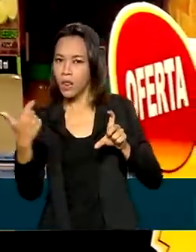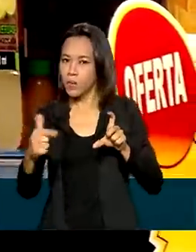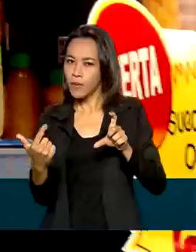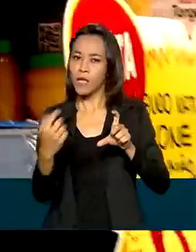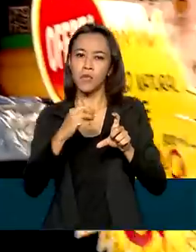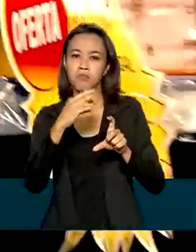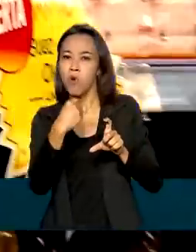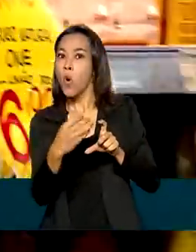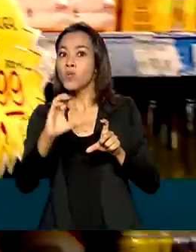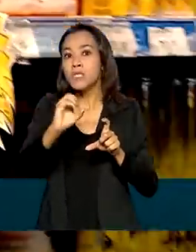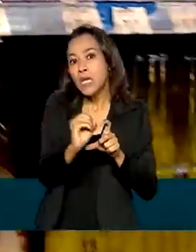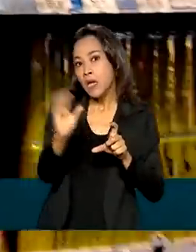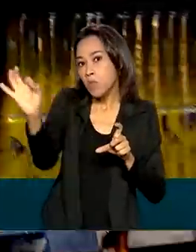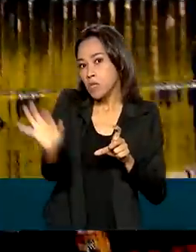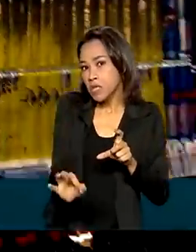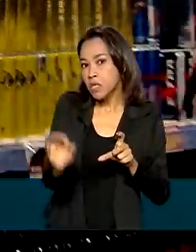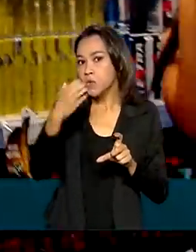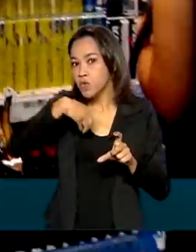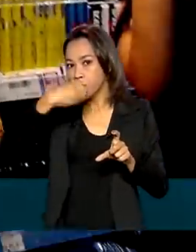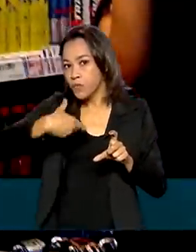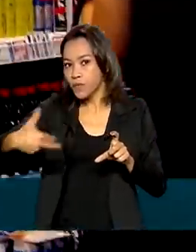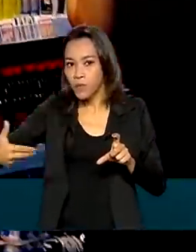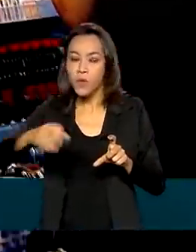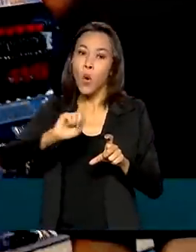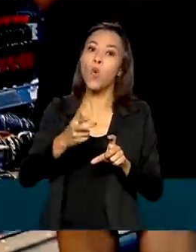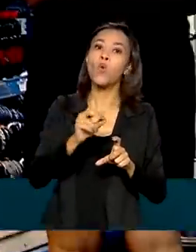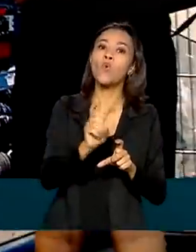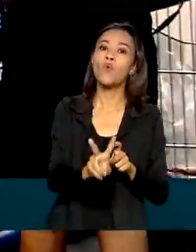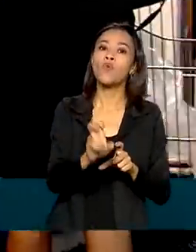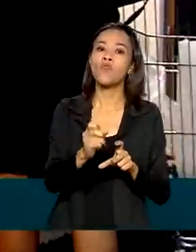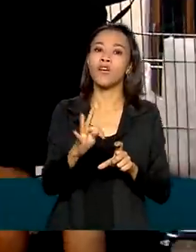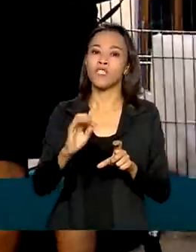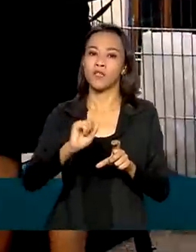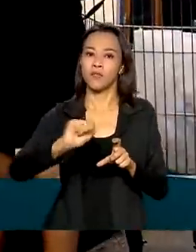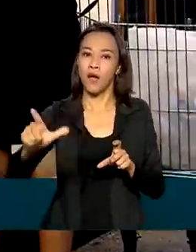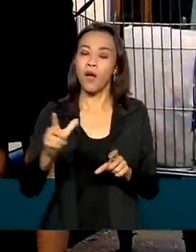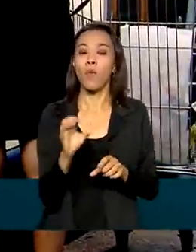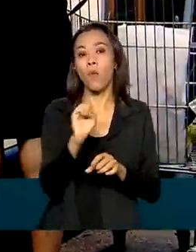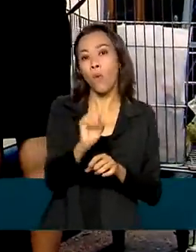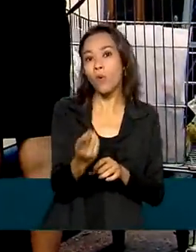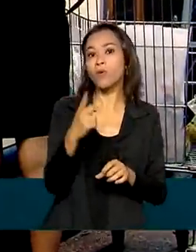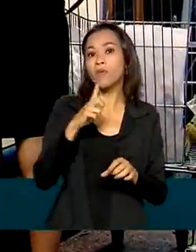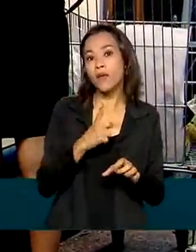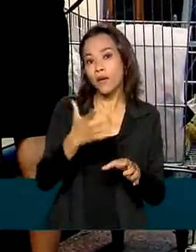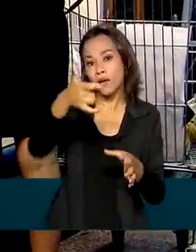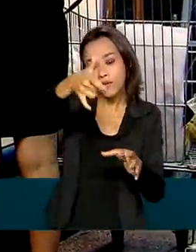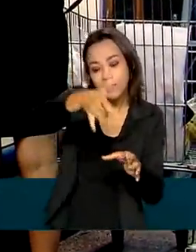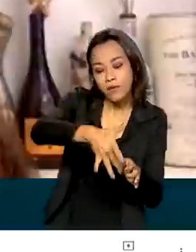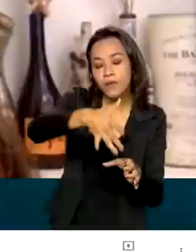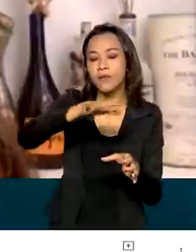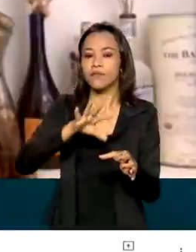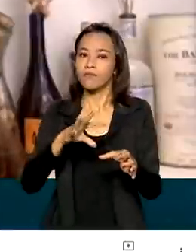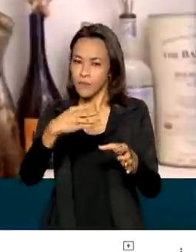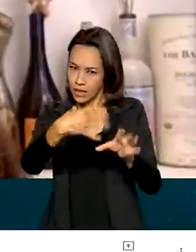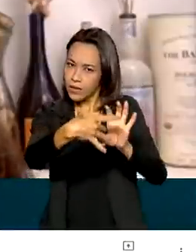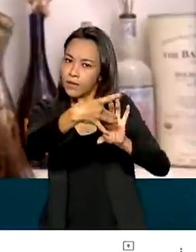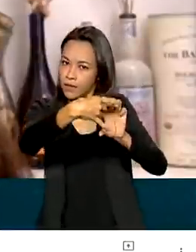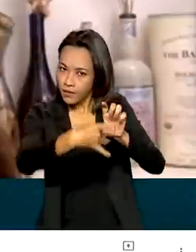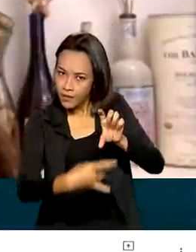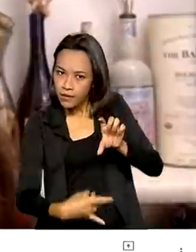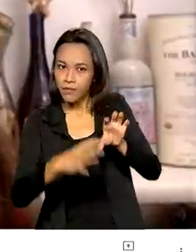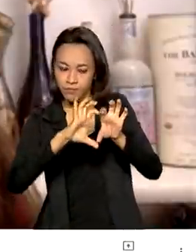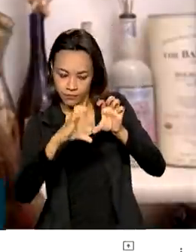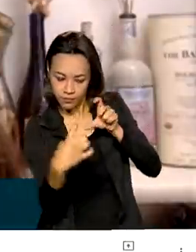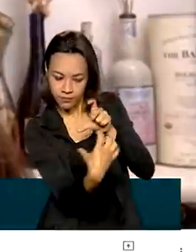ou 0% de fruta ou vegetal, ou ainda contém apenas extrato aquoso. Esses padrões